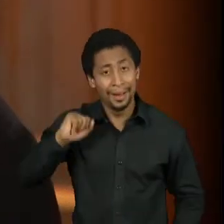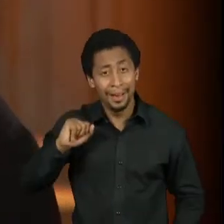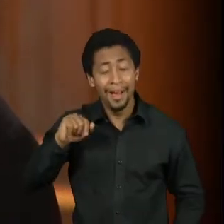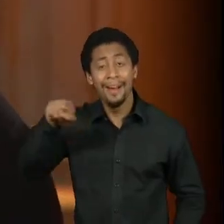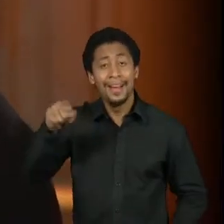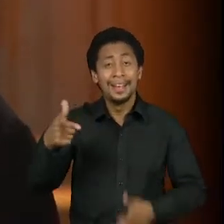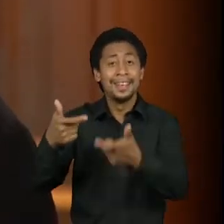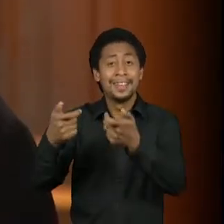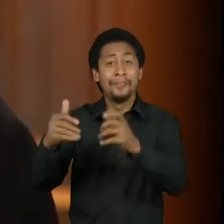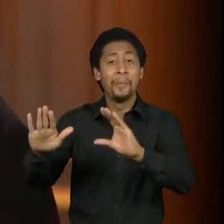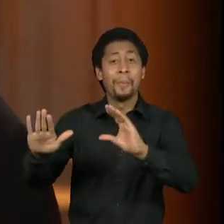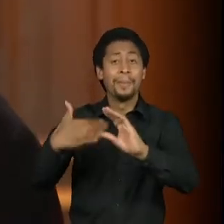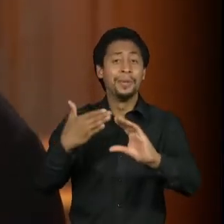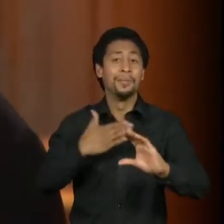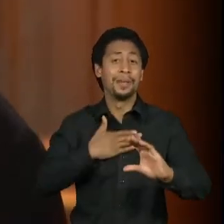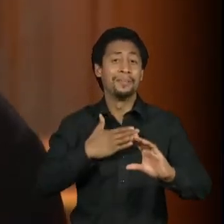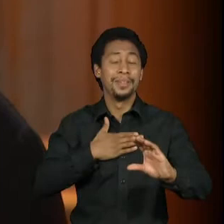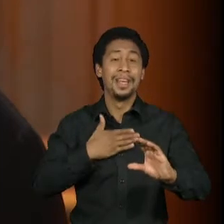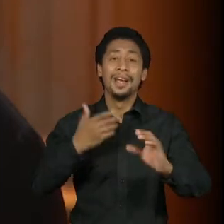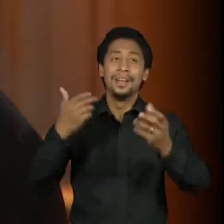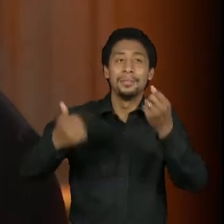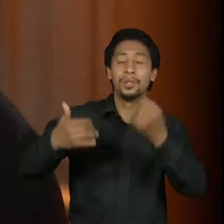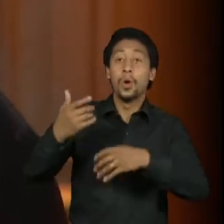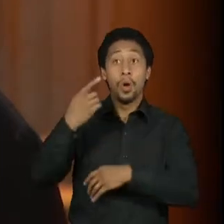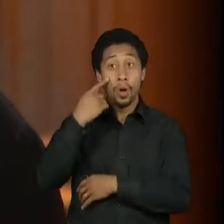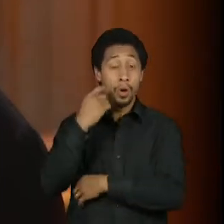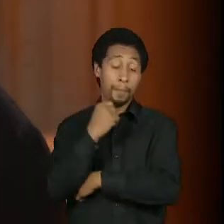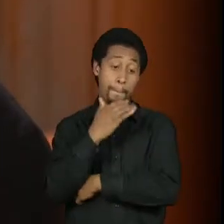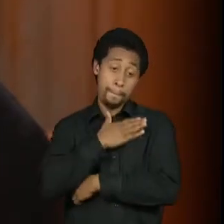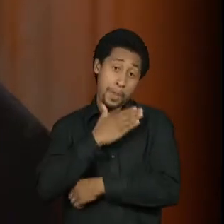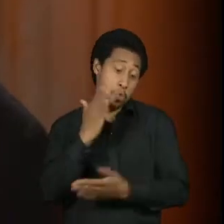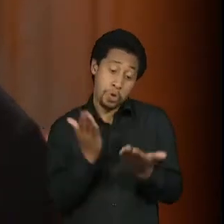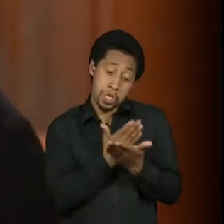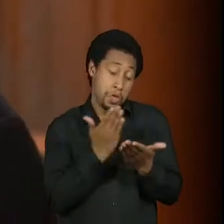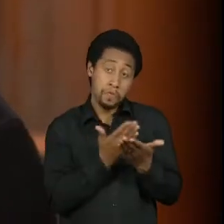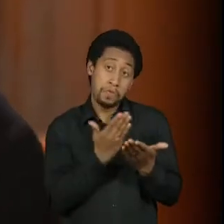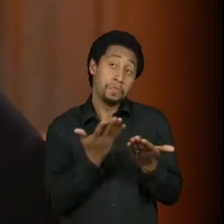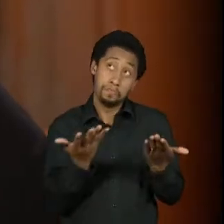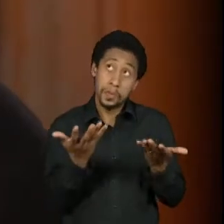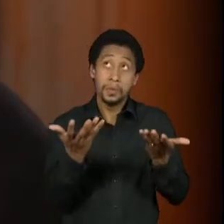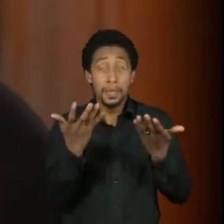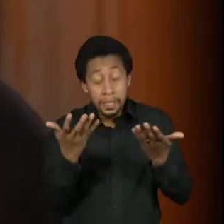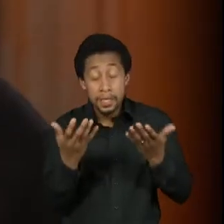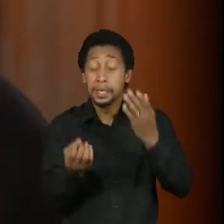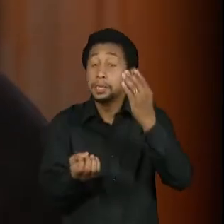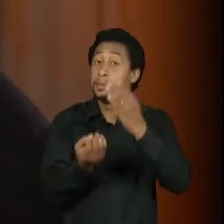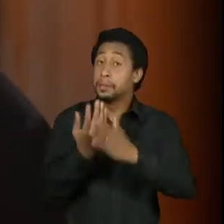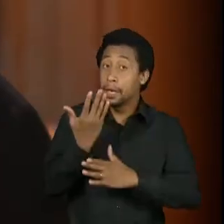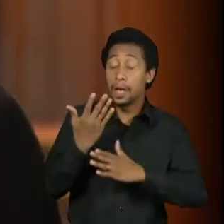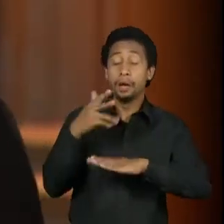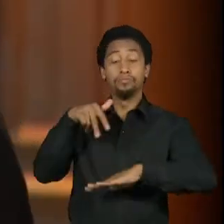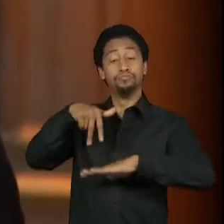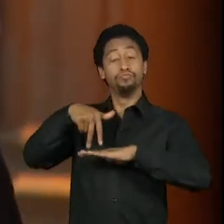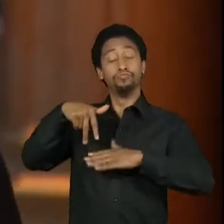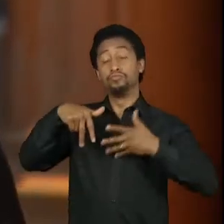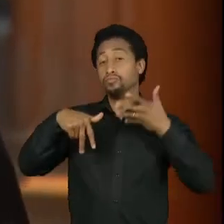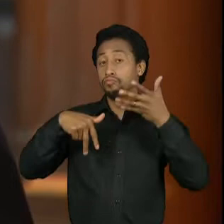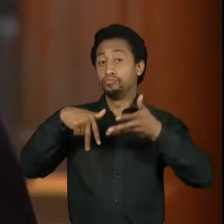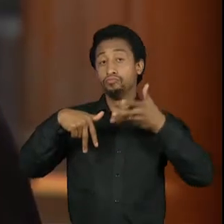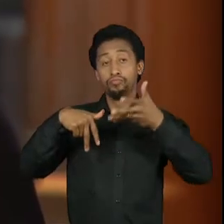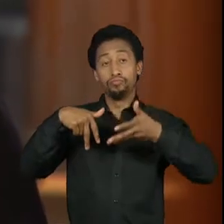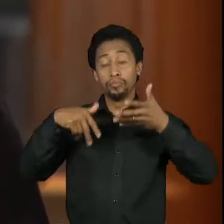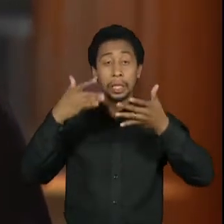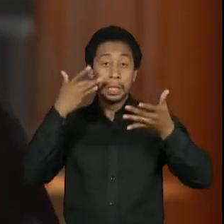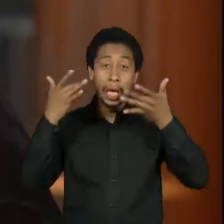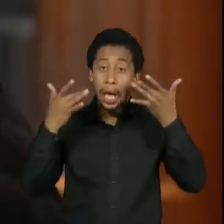a Maria Ribeiro quer transformar esse meu livro num monólogo, eu acho que queria fazer junto com ela, porque eu já não penso tão bem